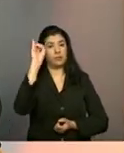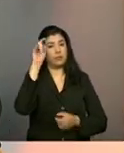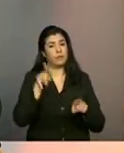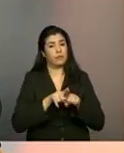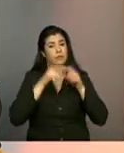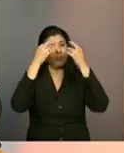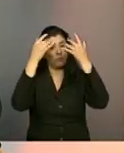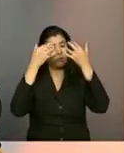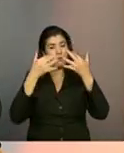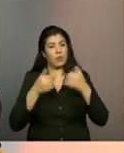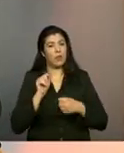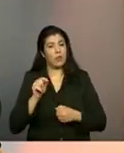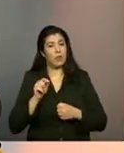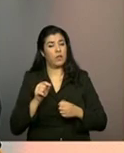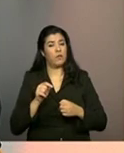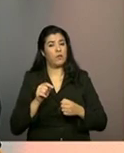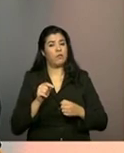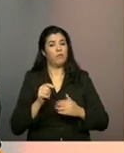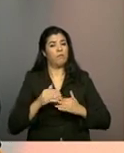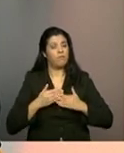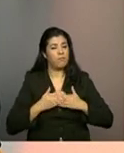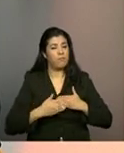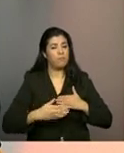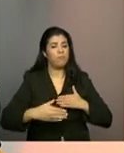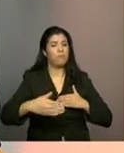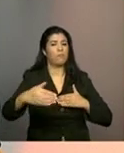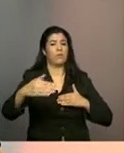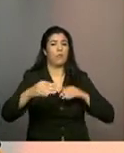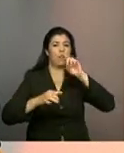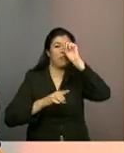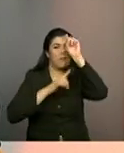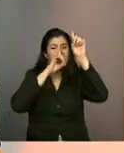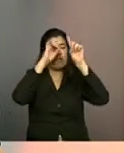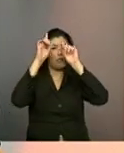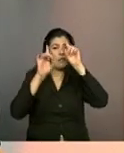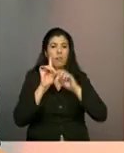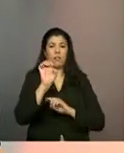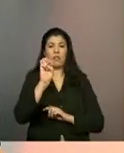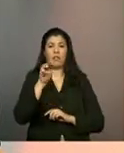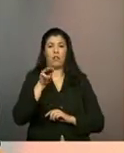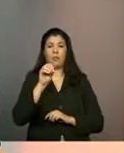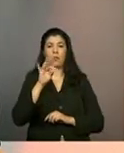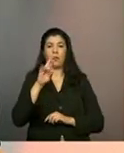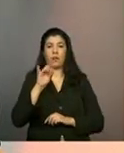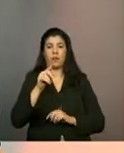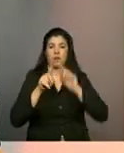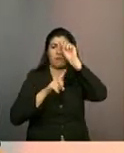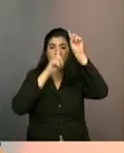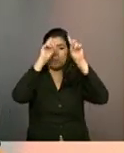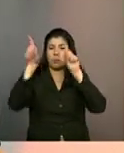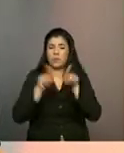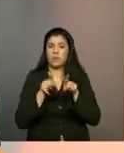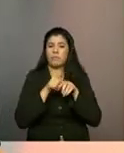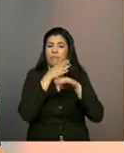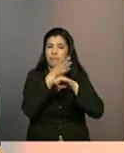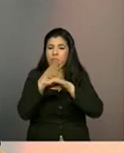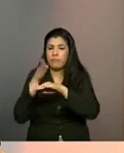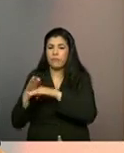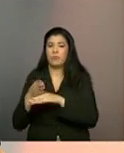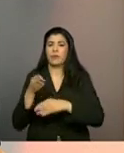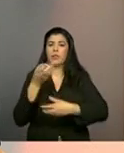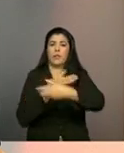dizer disso, foi um processo democrático, participativo, com a discussão que envolveram os municípios,